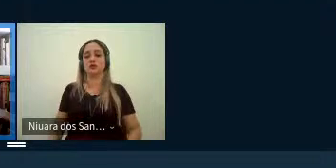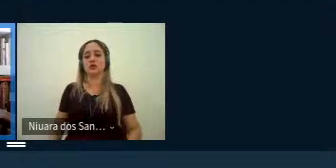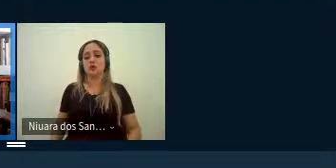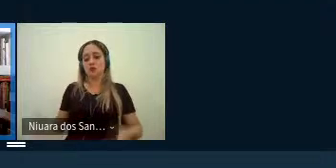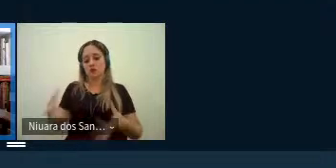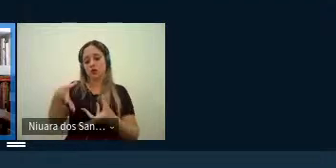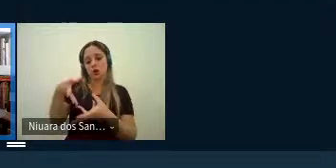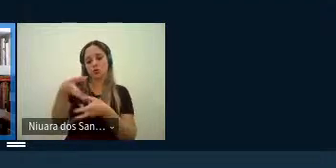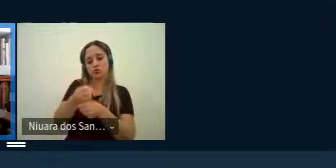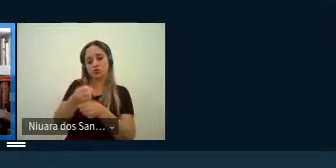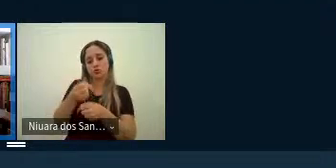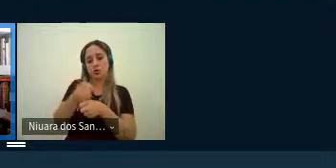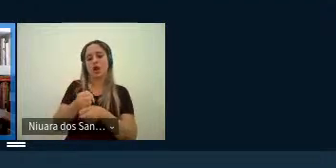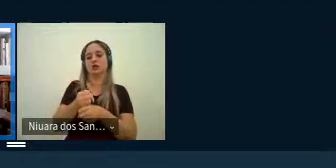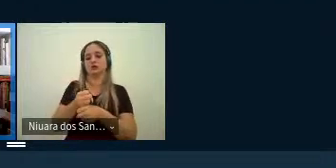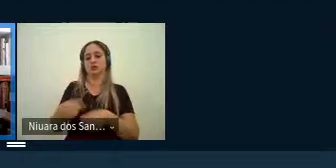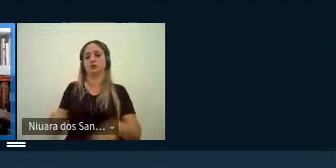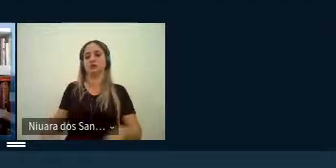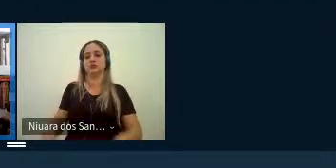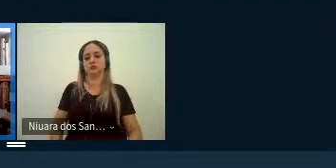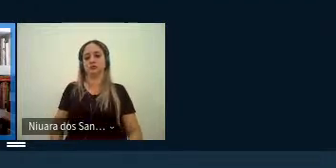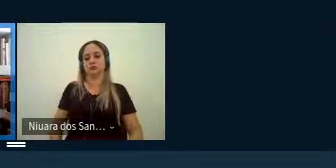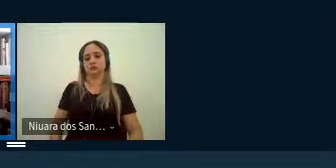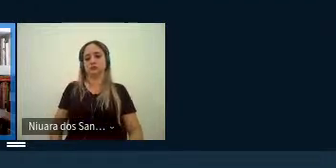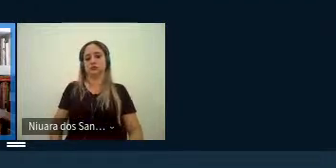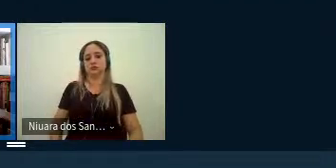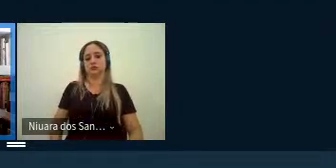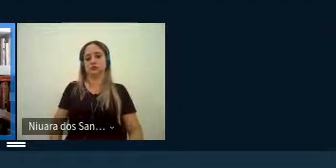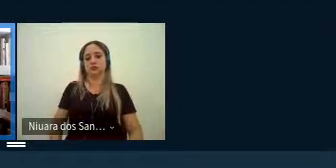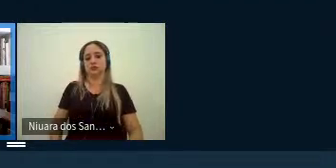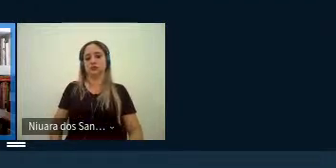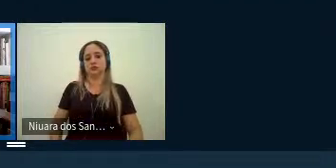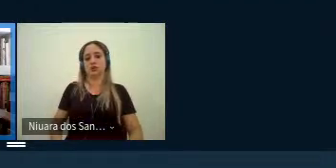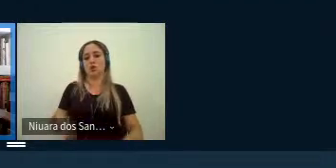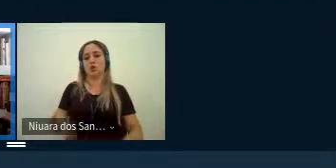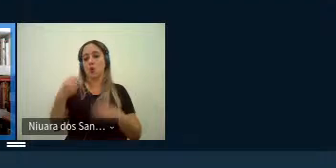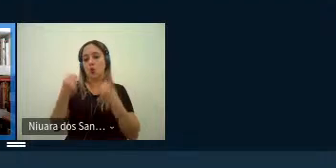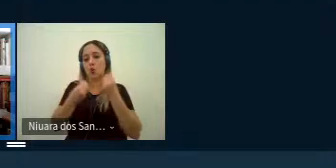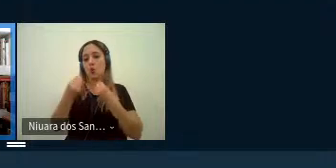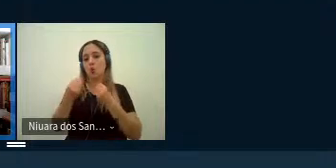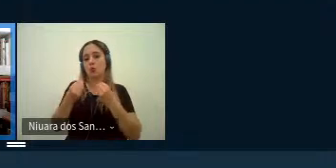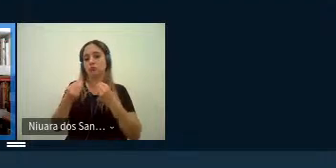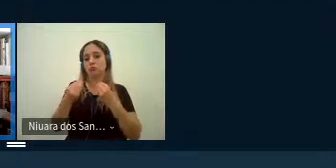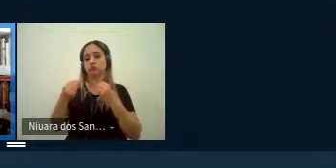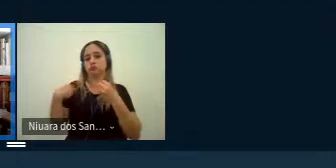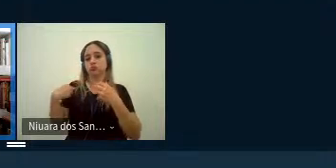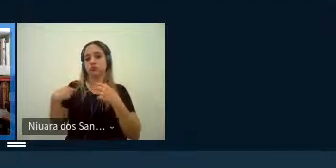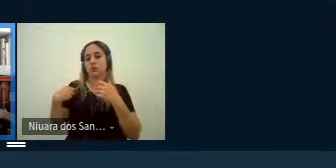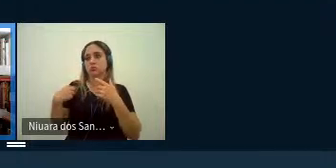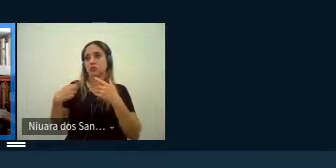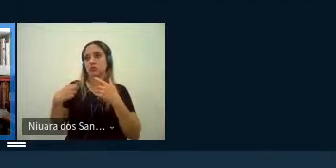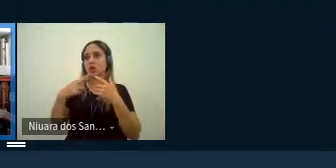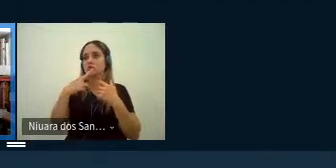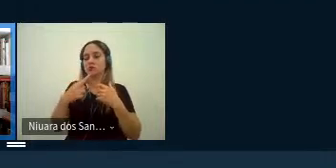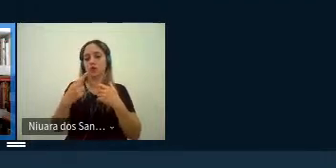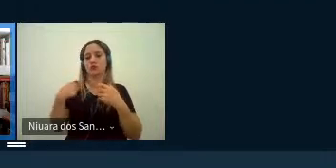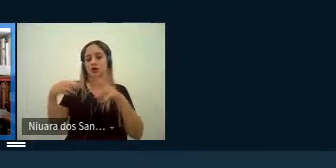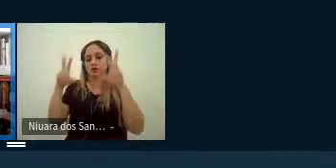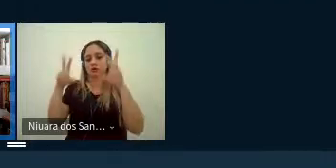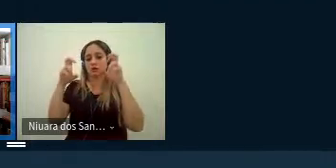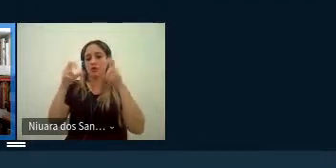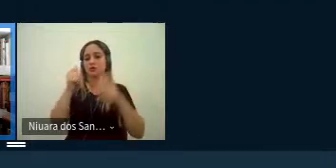incluídas nessas nessas pautas e como um dos resultados disso temáticas